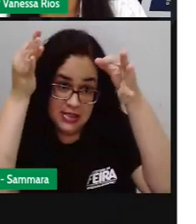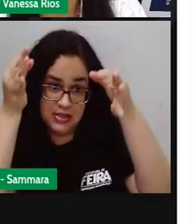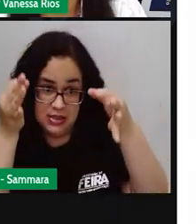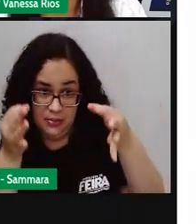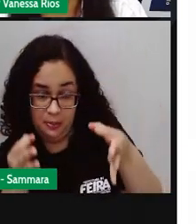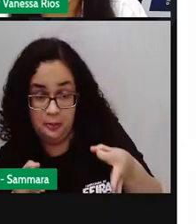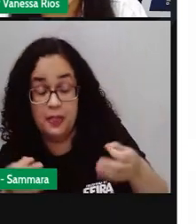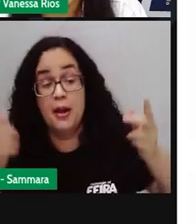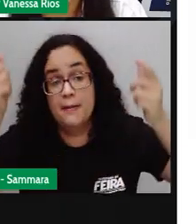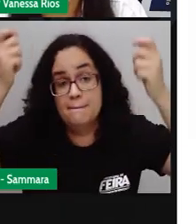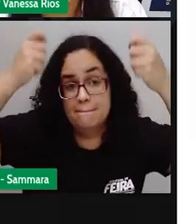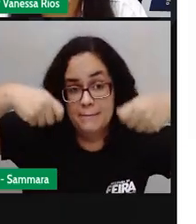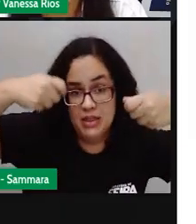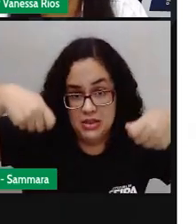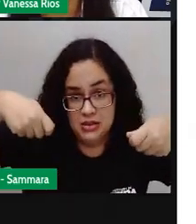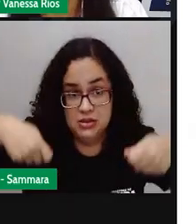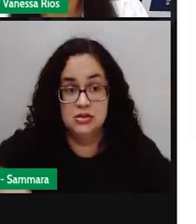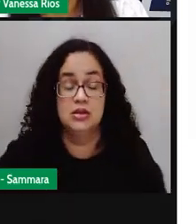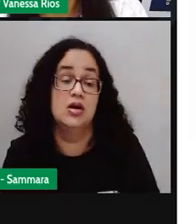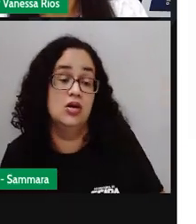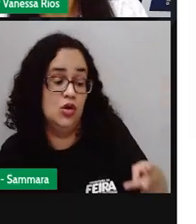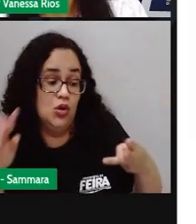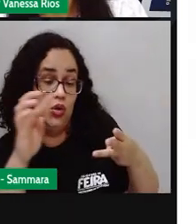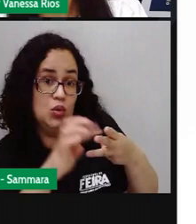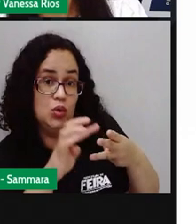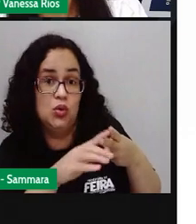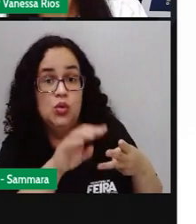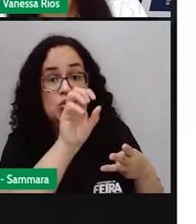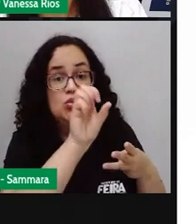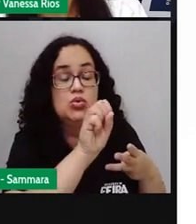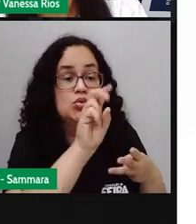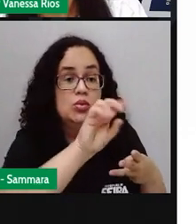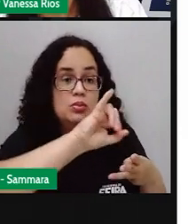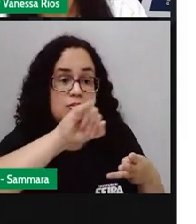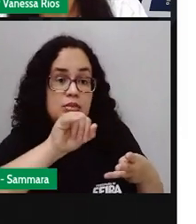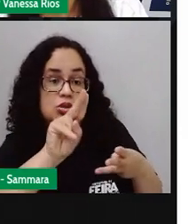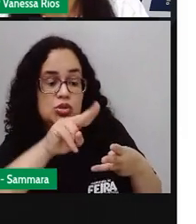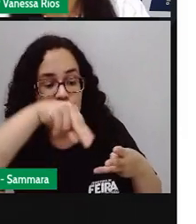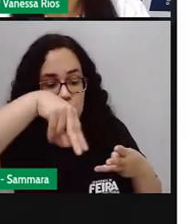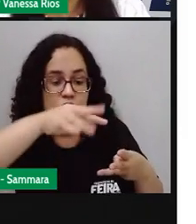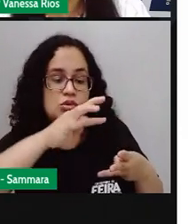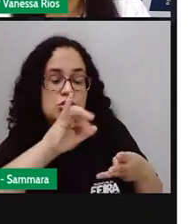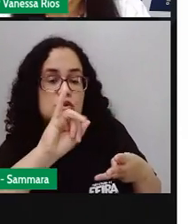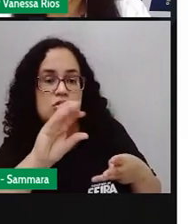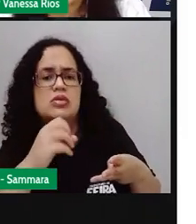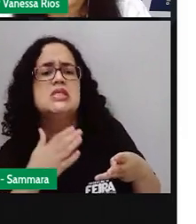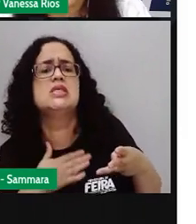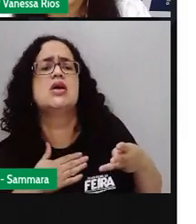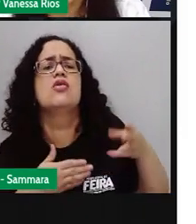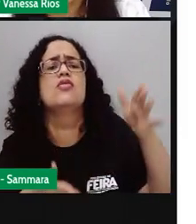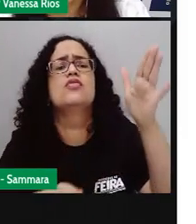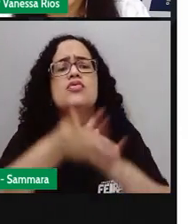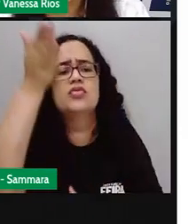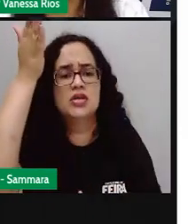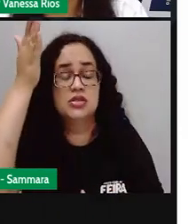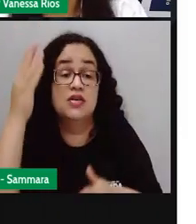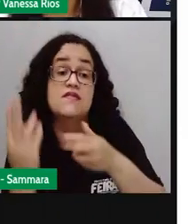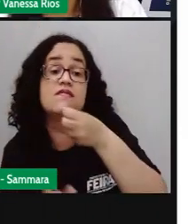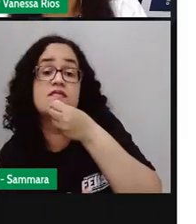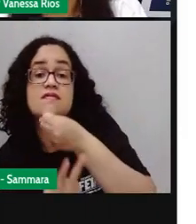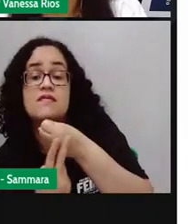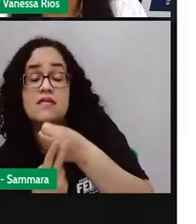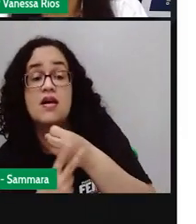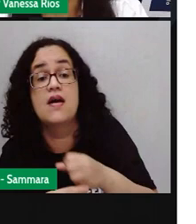modo preciso. Já no modo subjuntivo, ó, se eu viajasse. O verbo